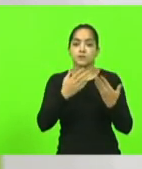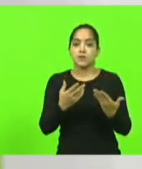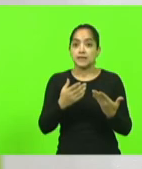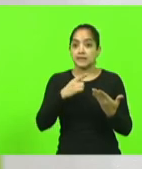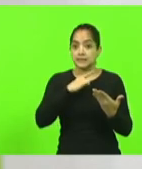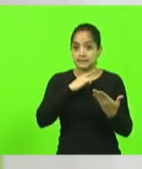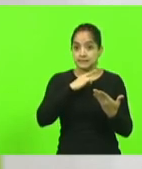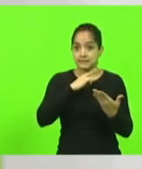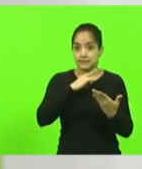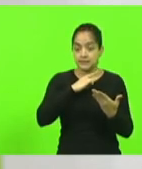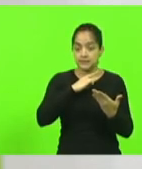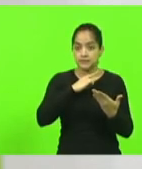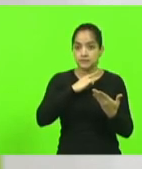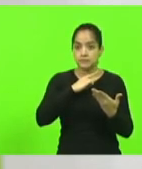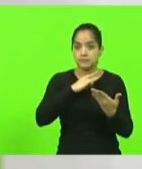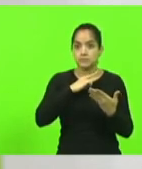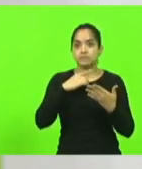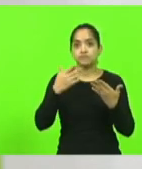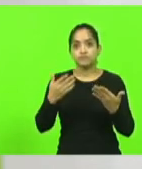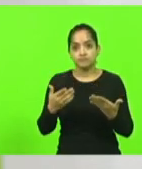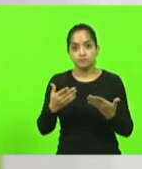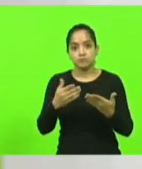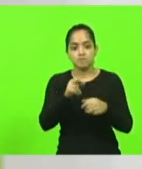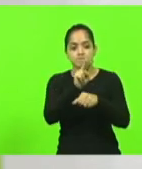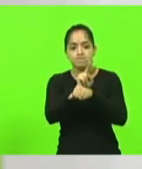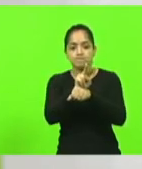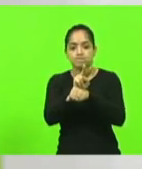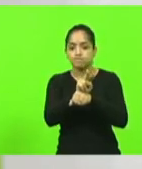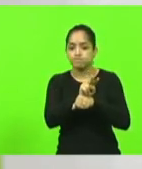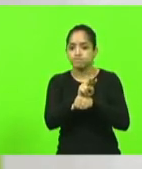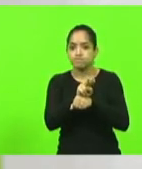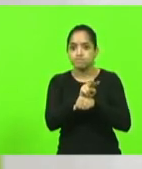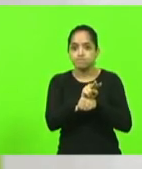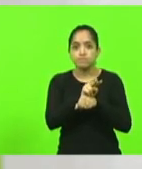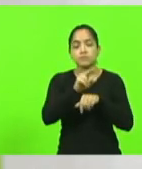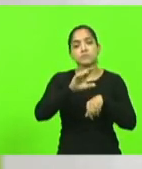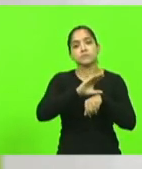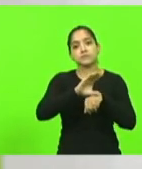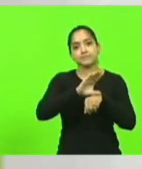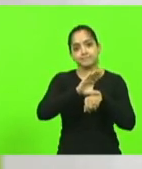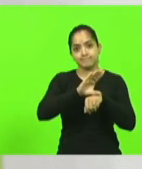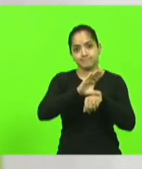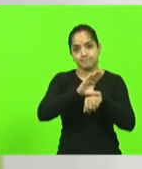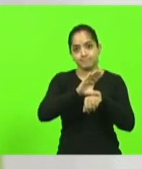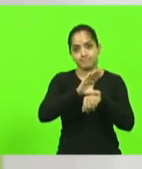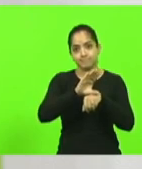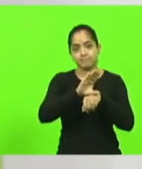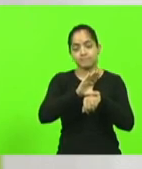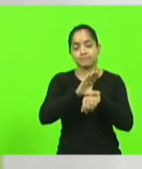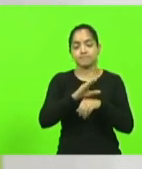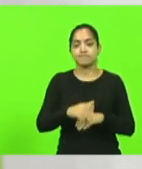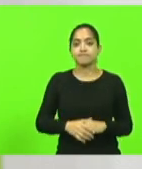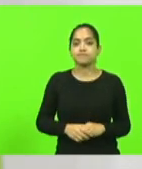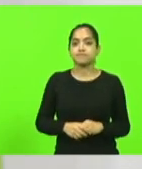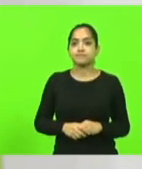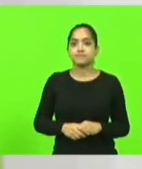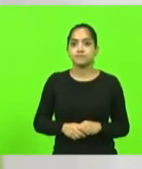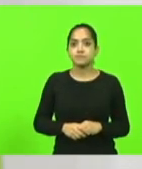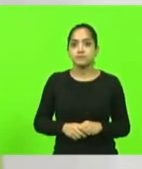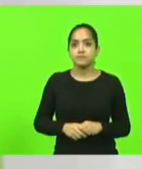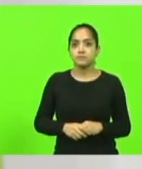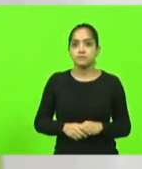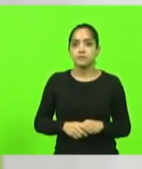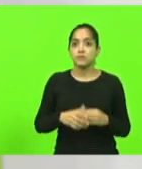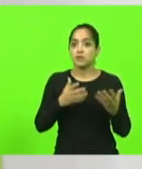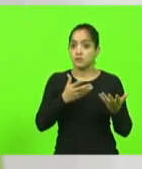é de serem guardiões da Constituição. Nada mais do que isso. Nós